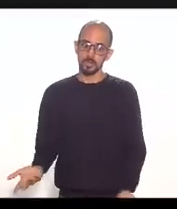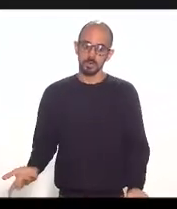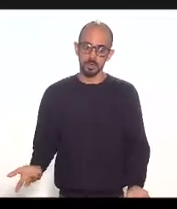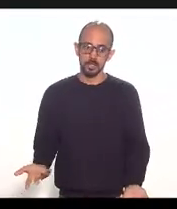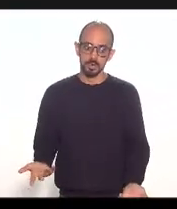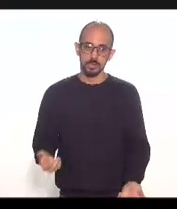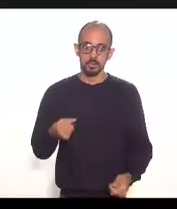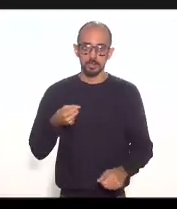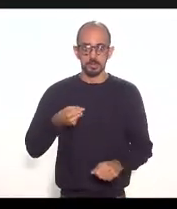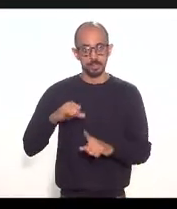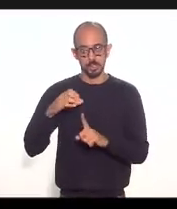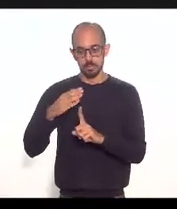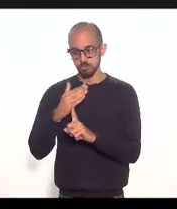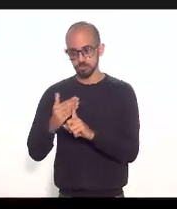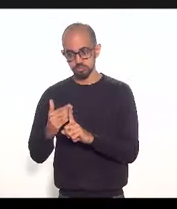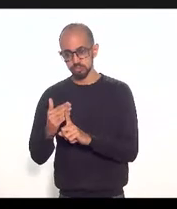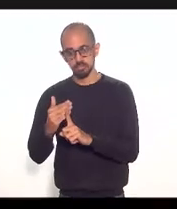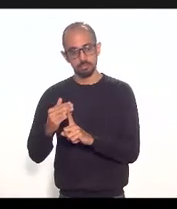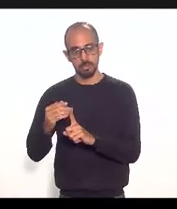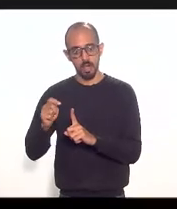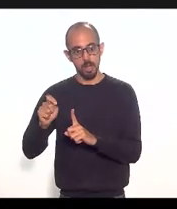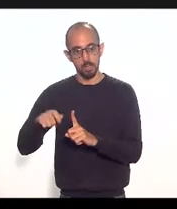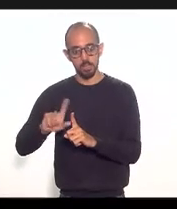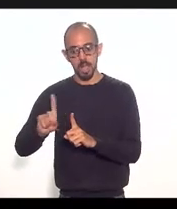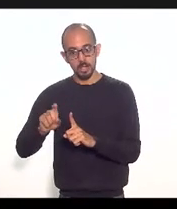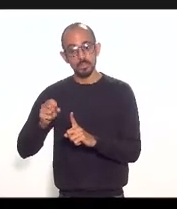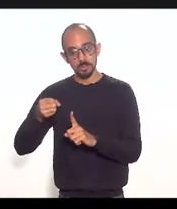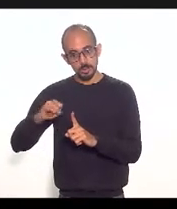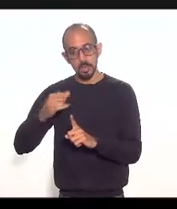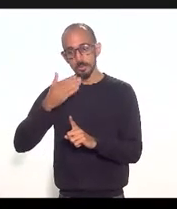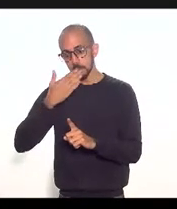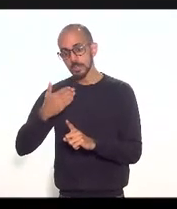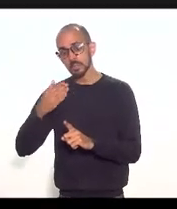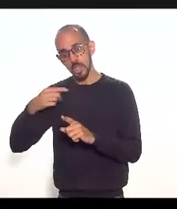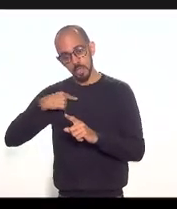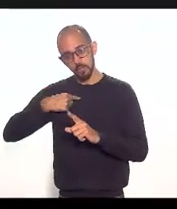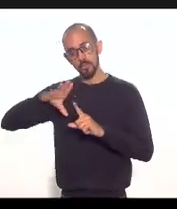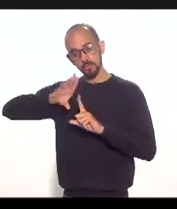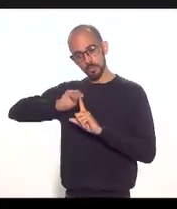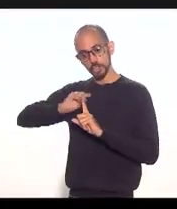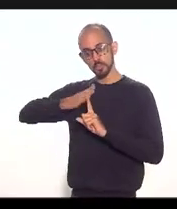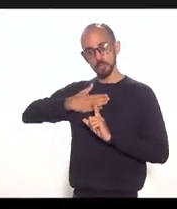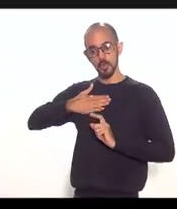ficam fechados. Quando vai passar a palavra para alguém, eu vou fechar o meu microfone.